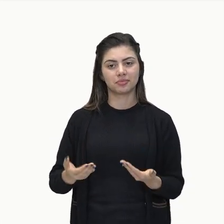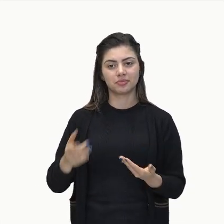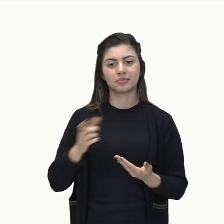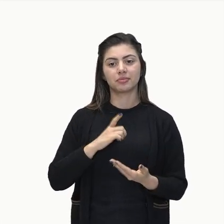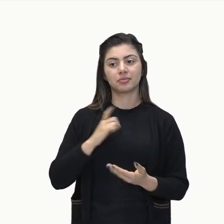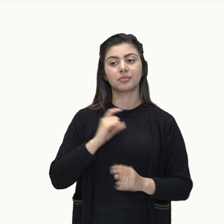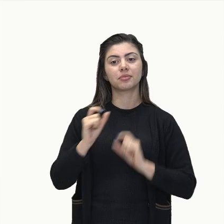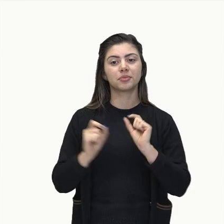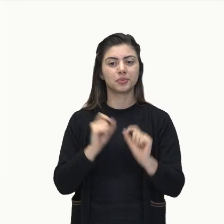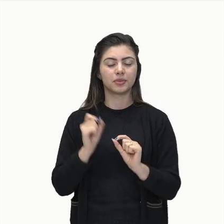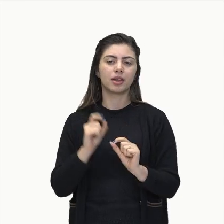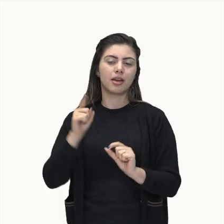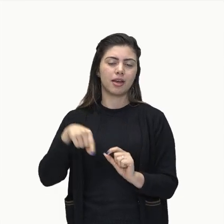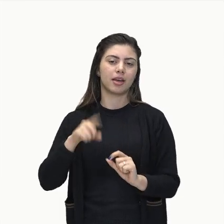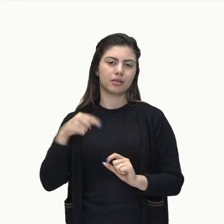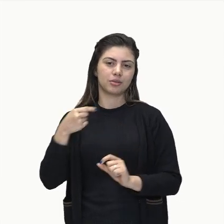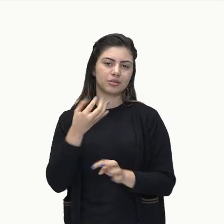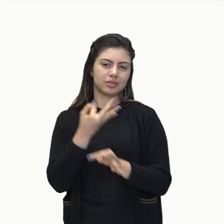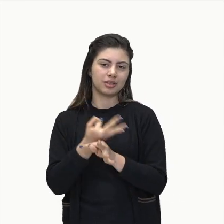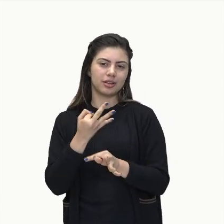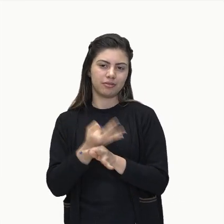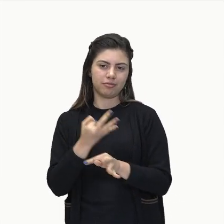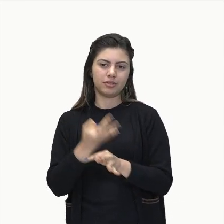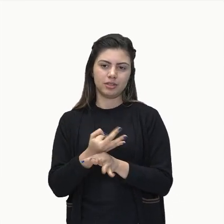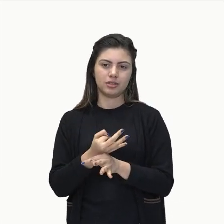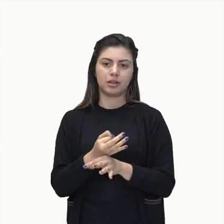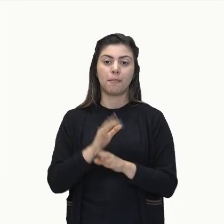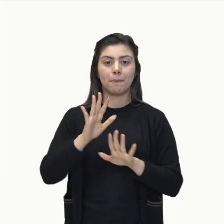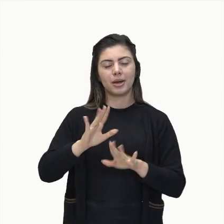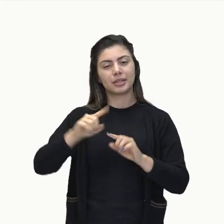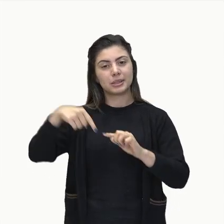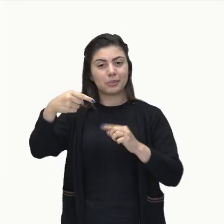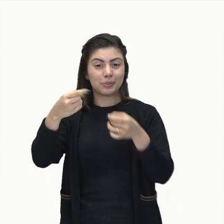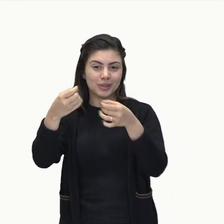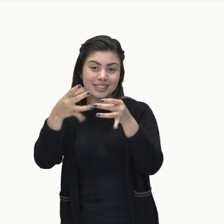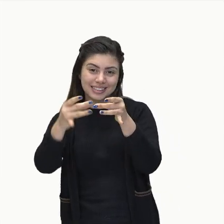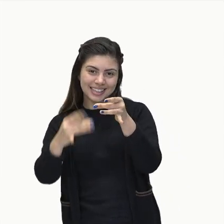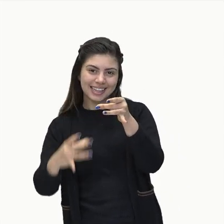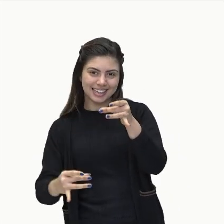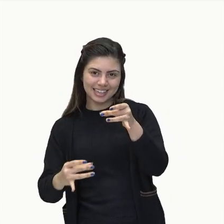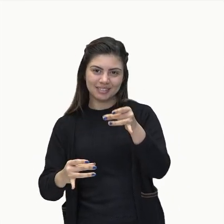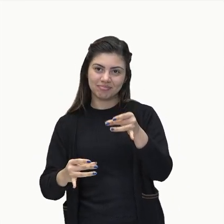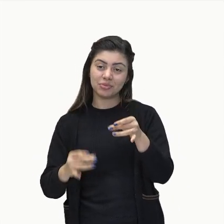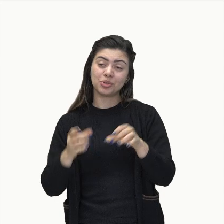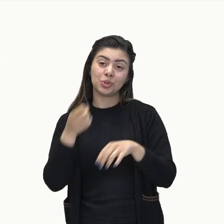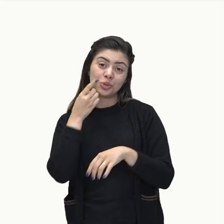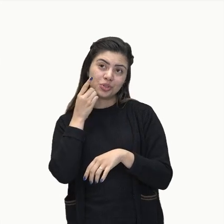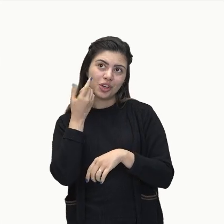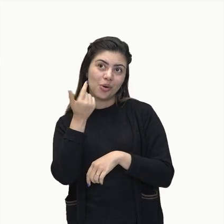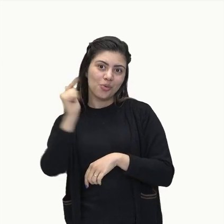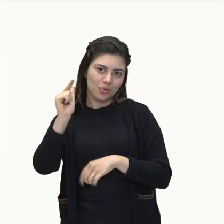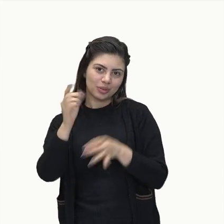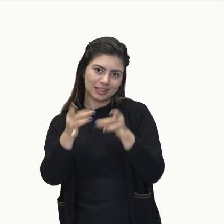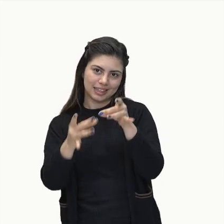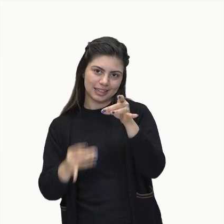fenômeno físico que ainda não vamos falar hoje, tá? Não vamos falar agora.